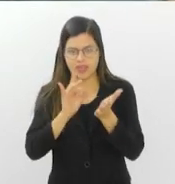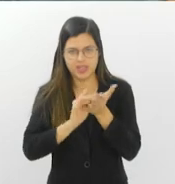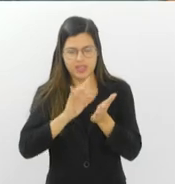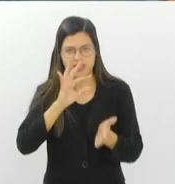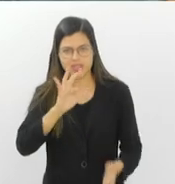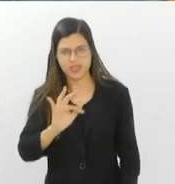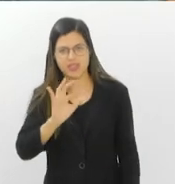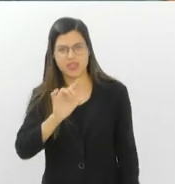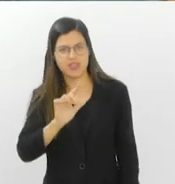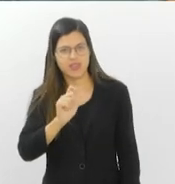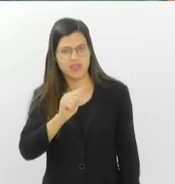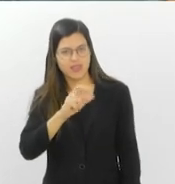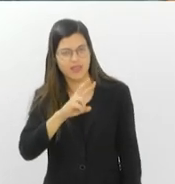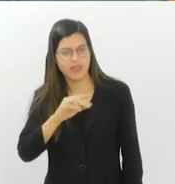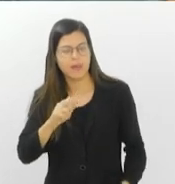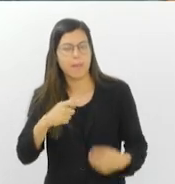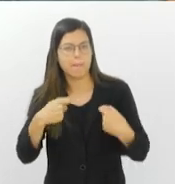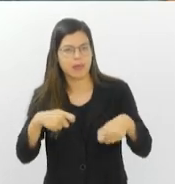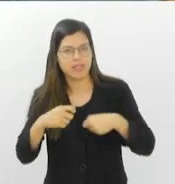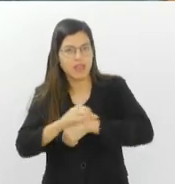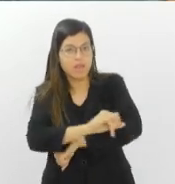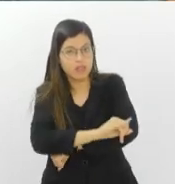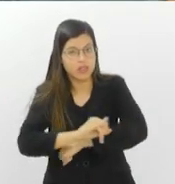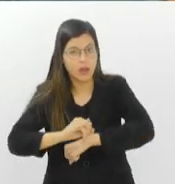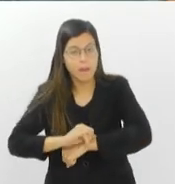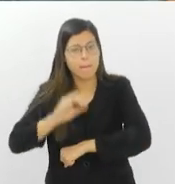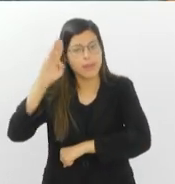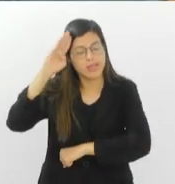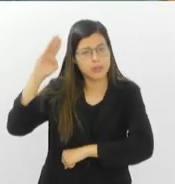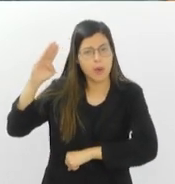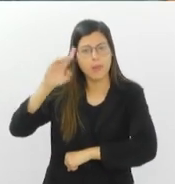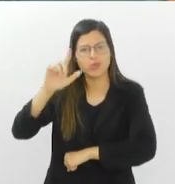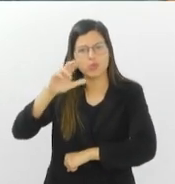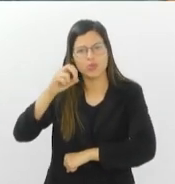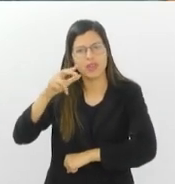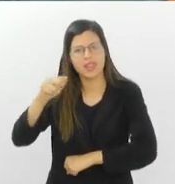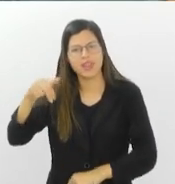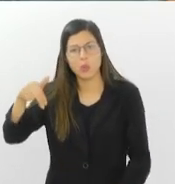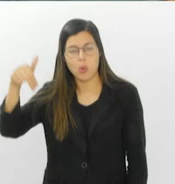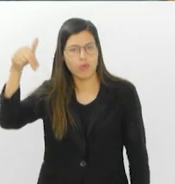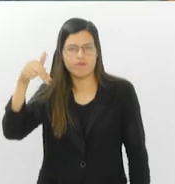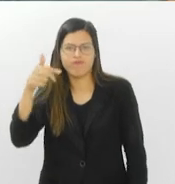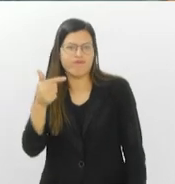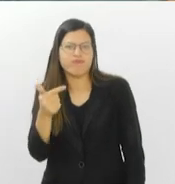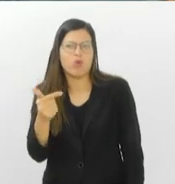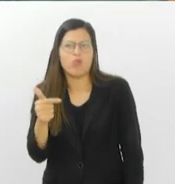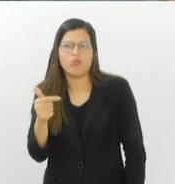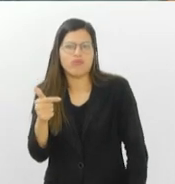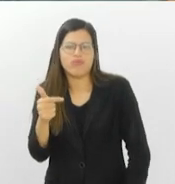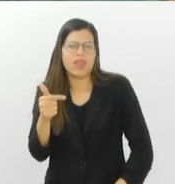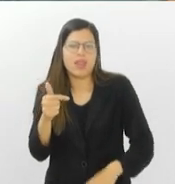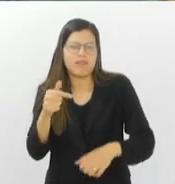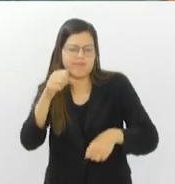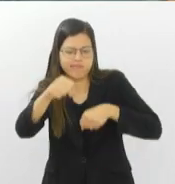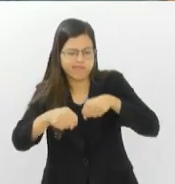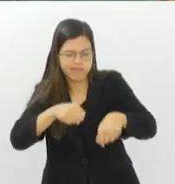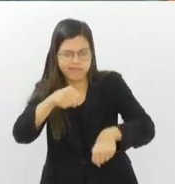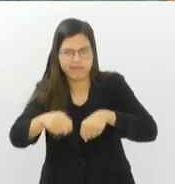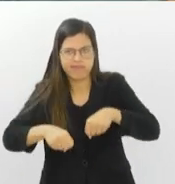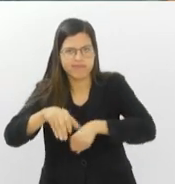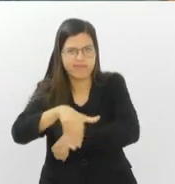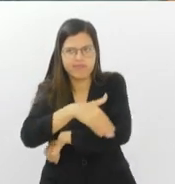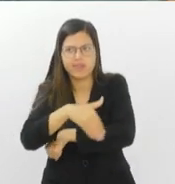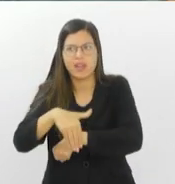infraestrutura, né? Principalmente a Zona Norte que não tem ciclovia nenhuma praticamente nenhuma, ele mora na Ilha do Governador